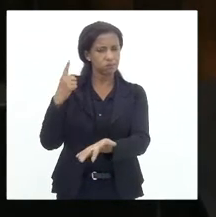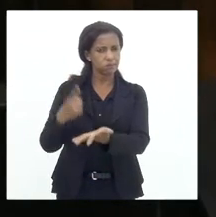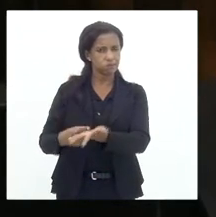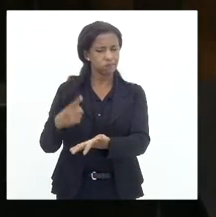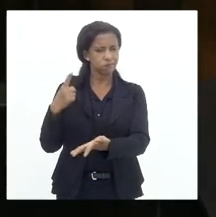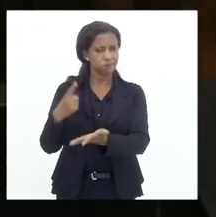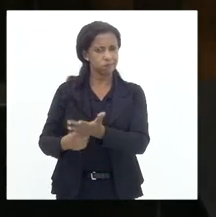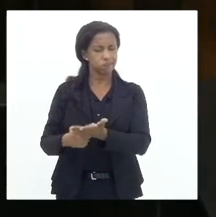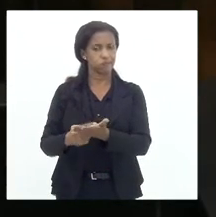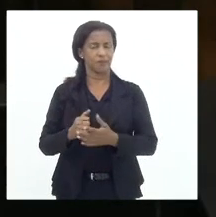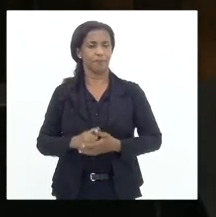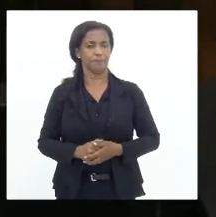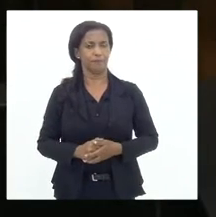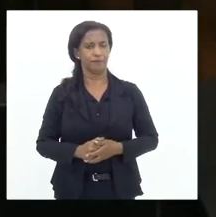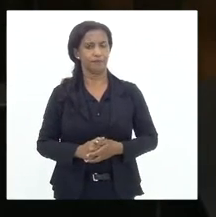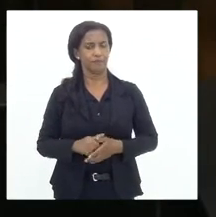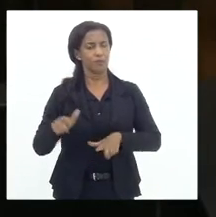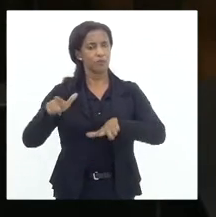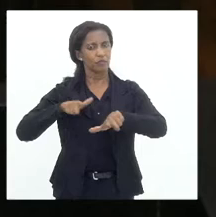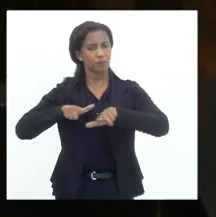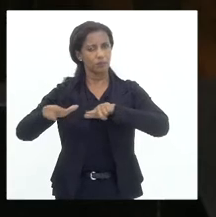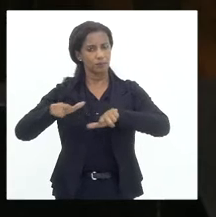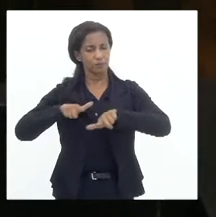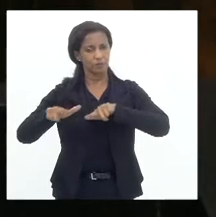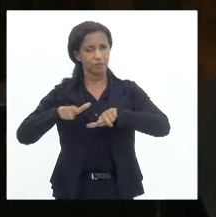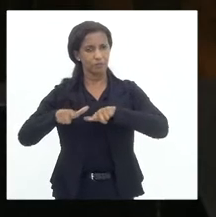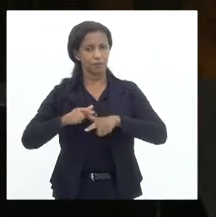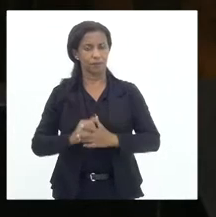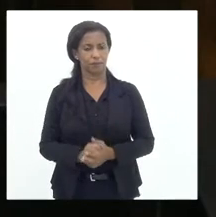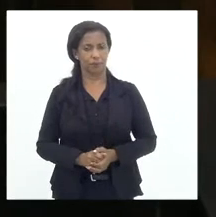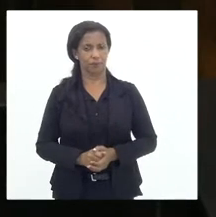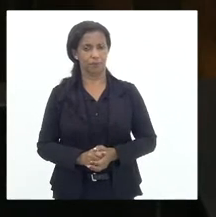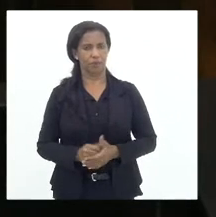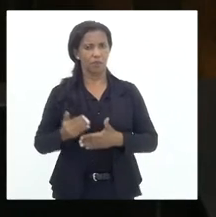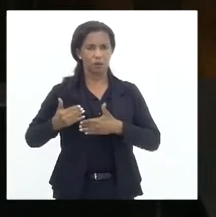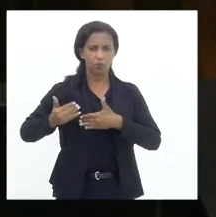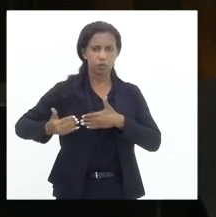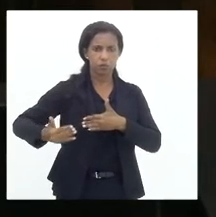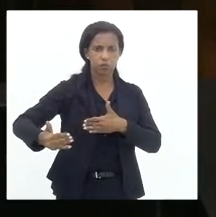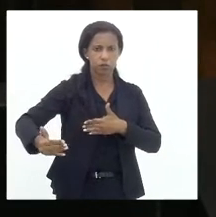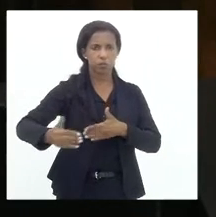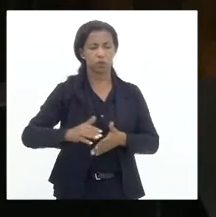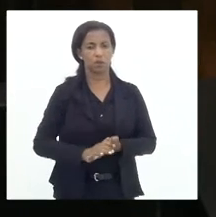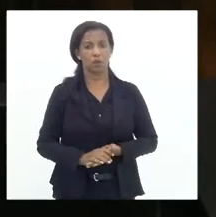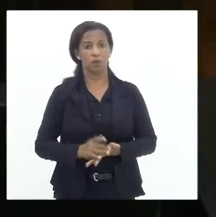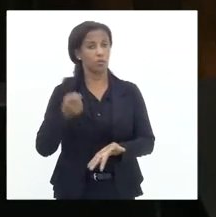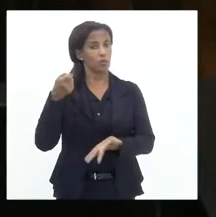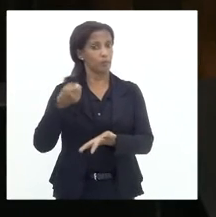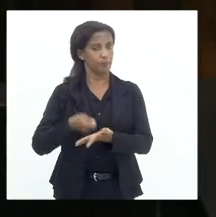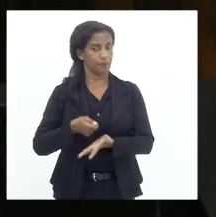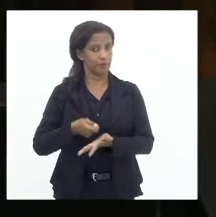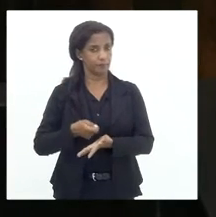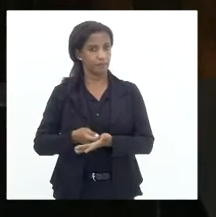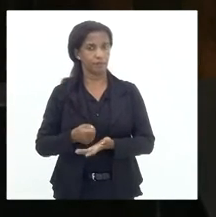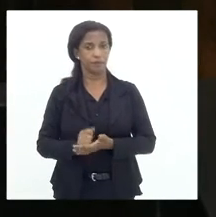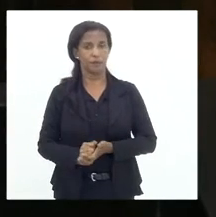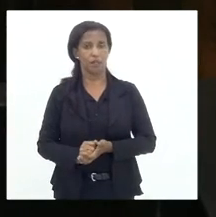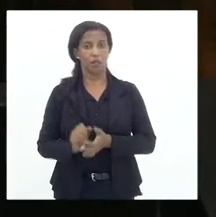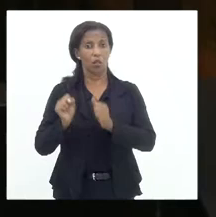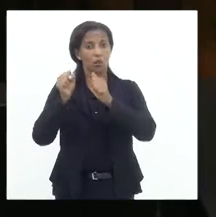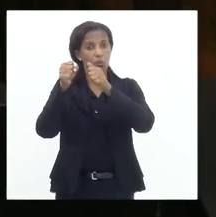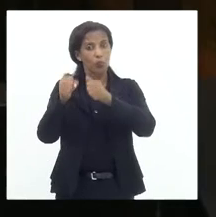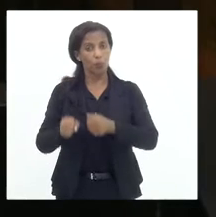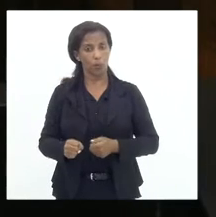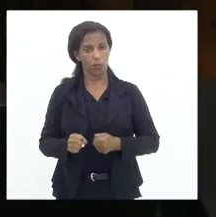funcionamento dos serviços, de prerrogativa e de obrigação do Poder